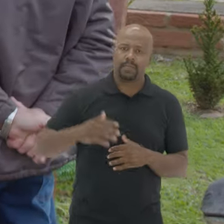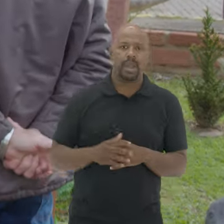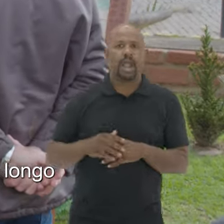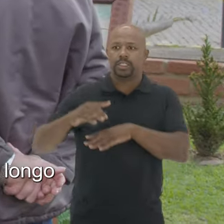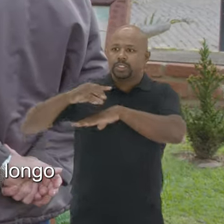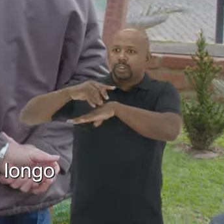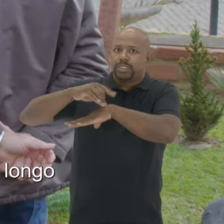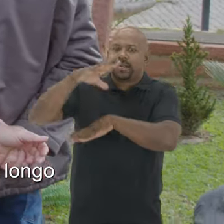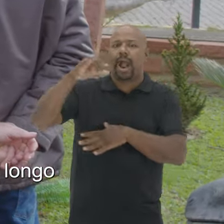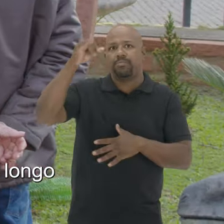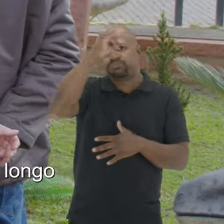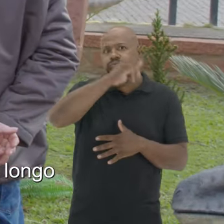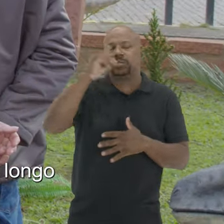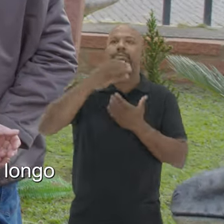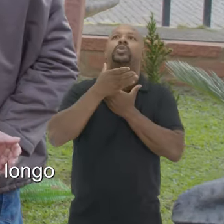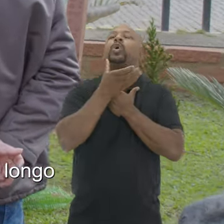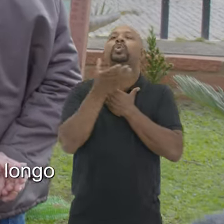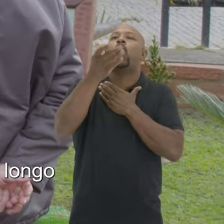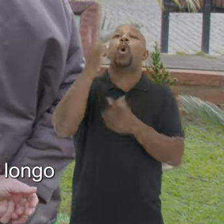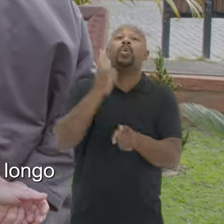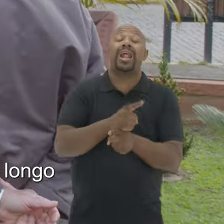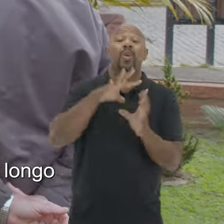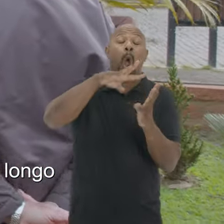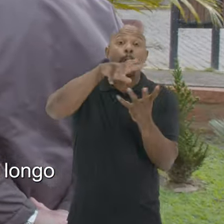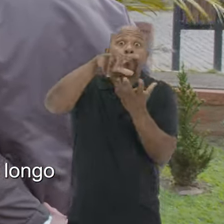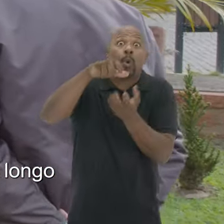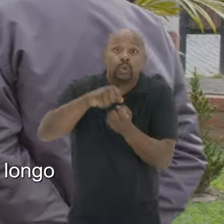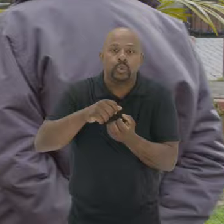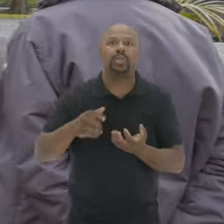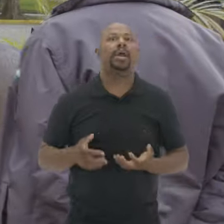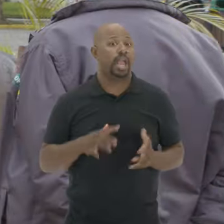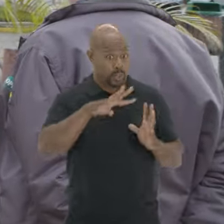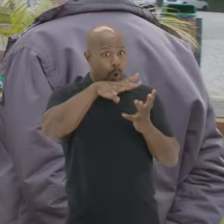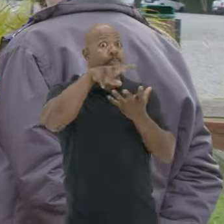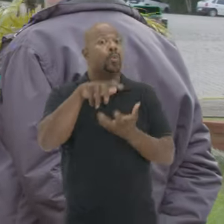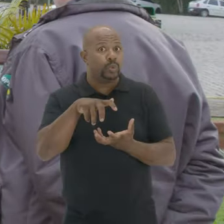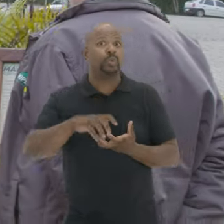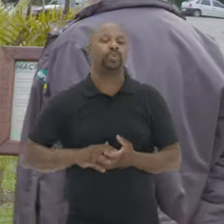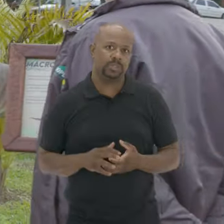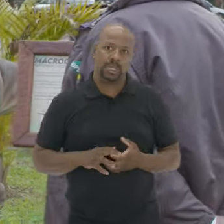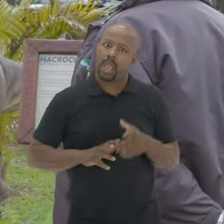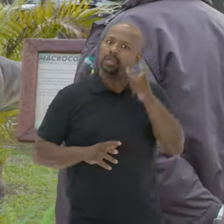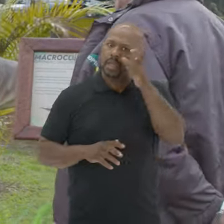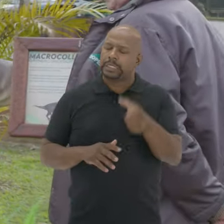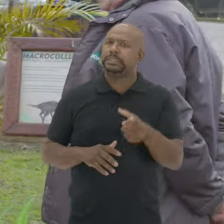Manu lê em uma placa O dinossauro mais antigo De pescoço longo É encontrado no mundo Olha, é No mundo, é